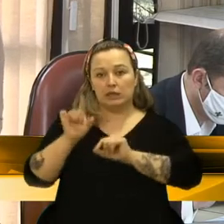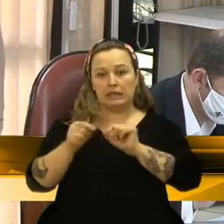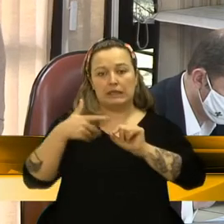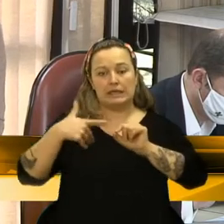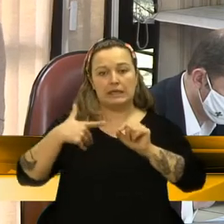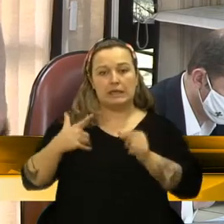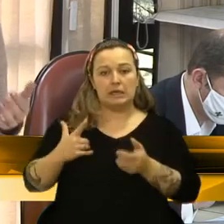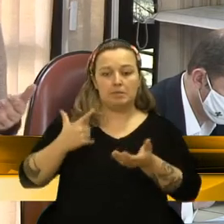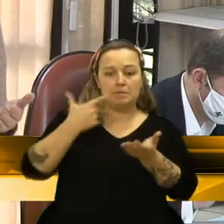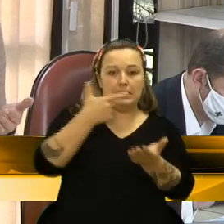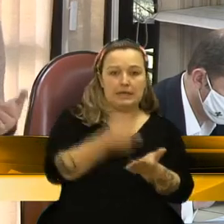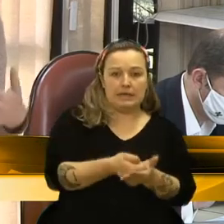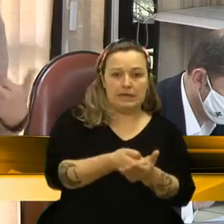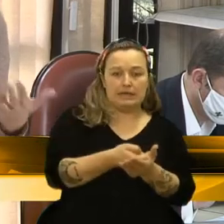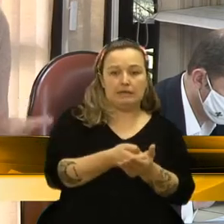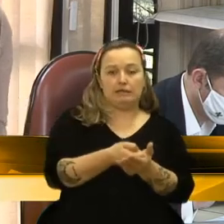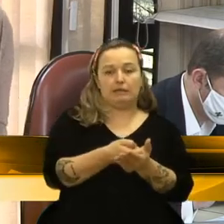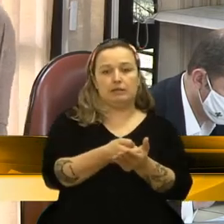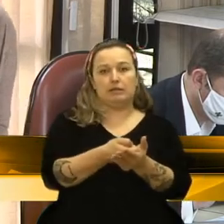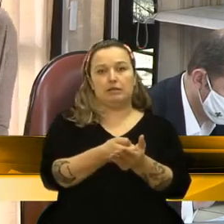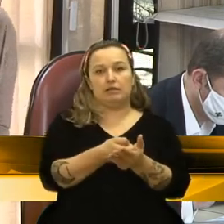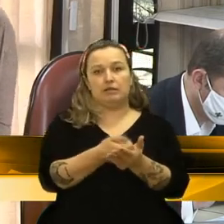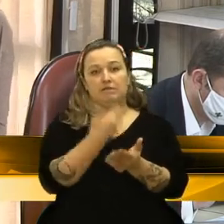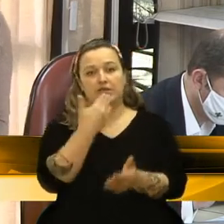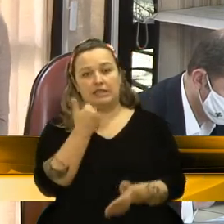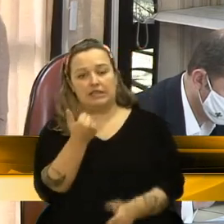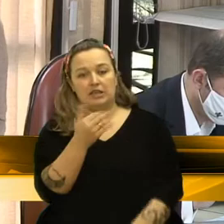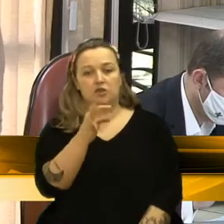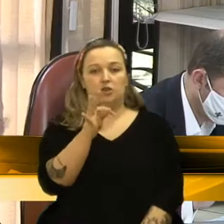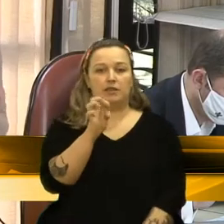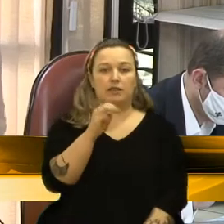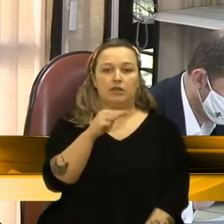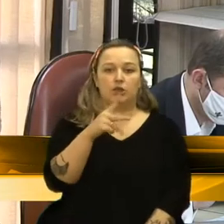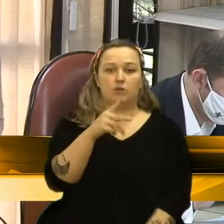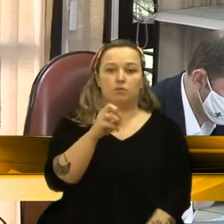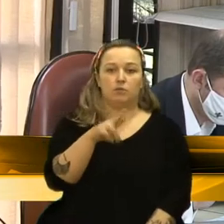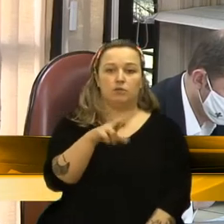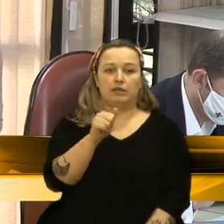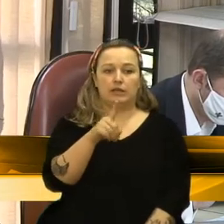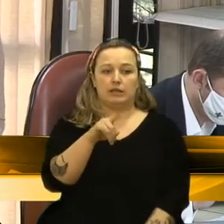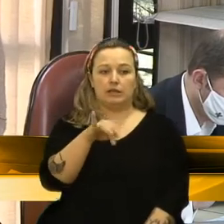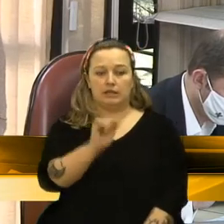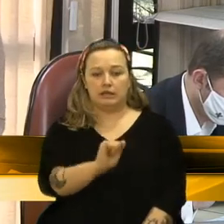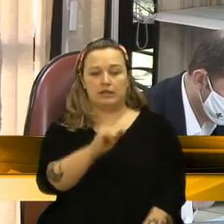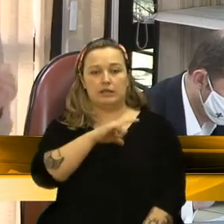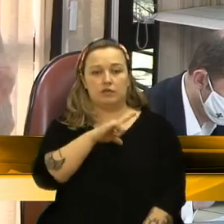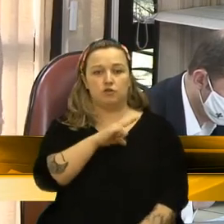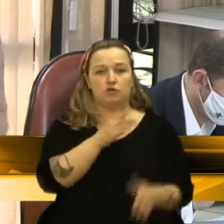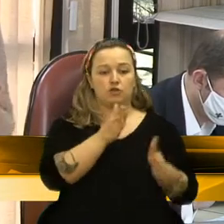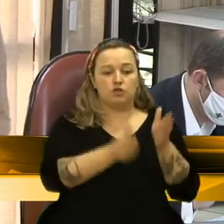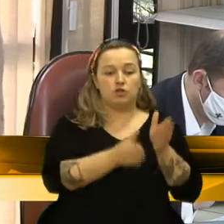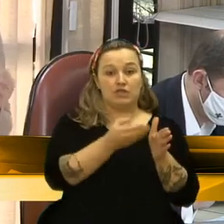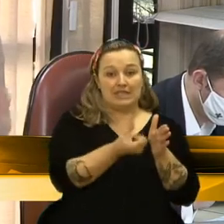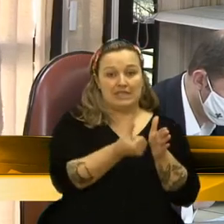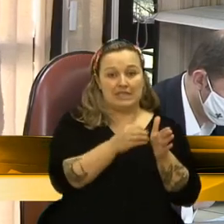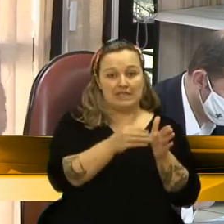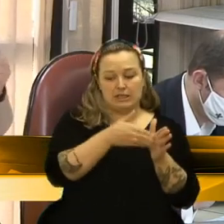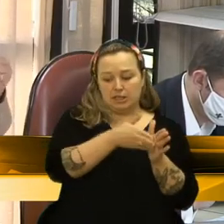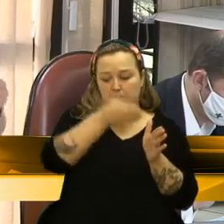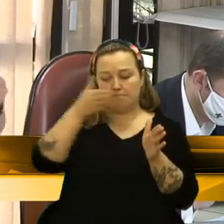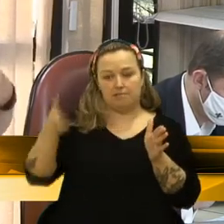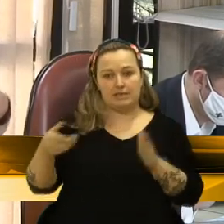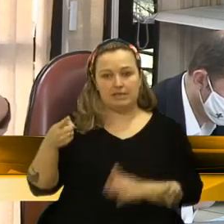as vantagens temporárias. A gente aumenta de 60 para 120 dias, porque cada servidor terá